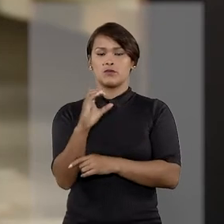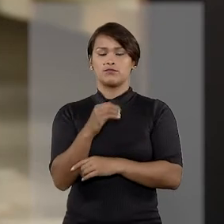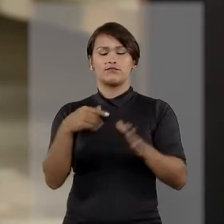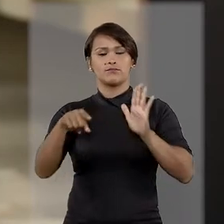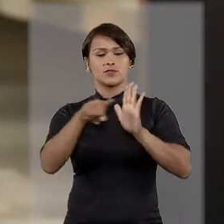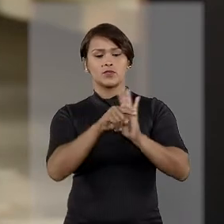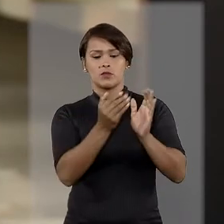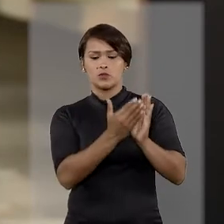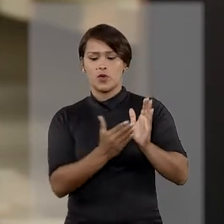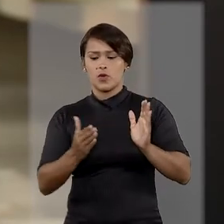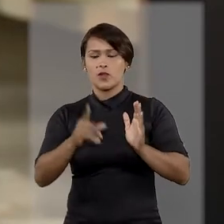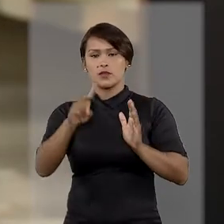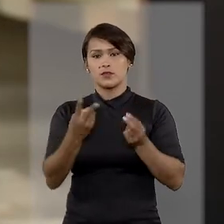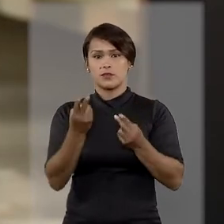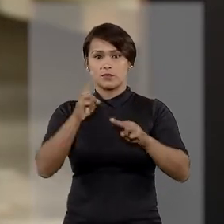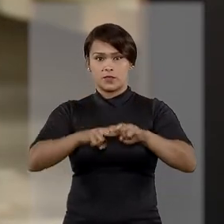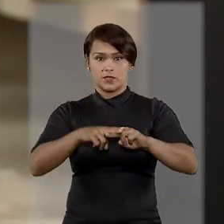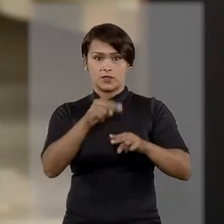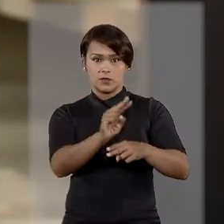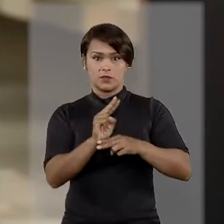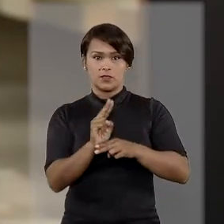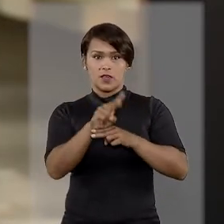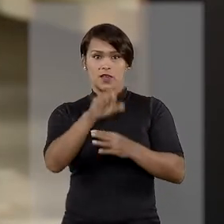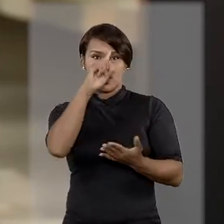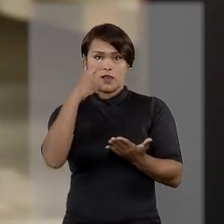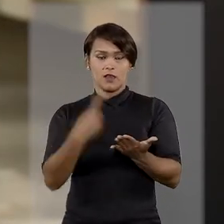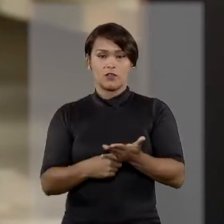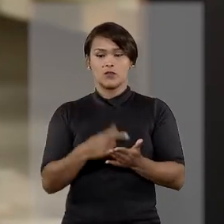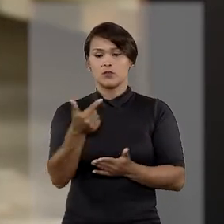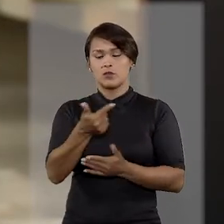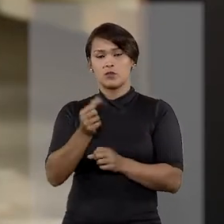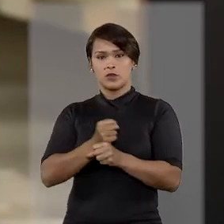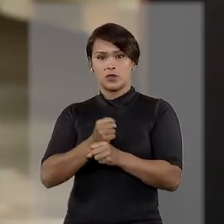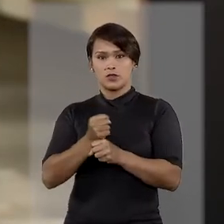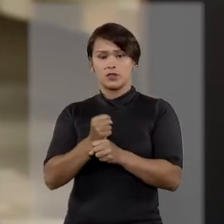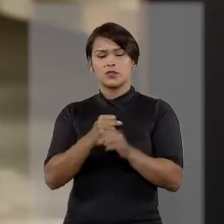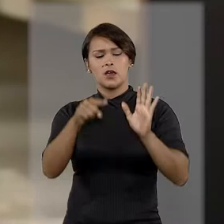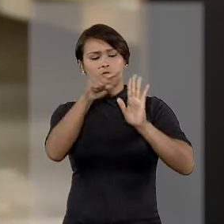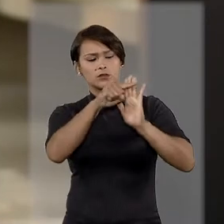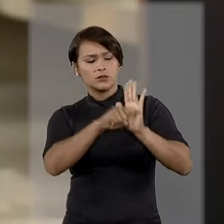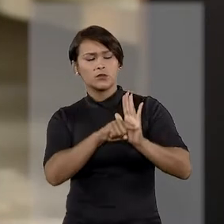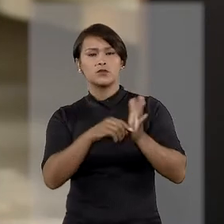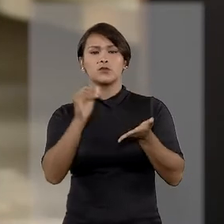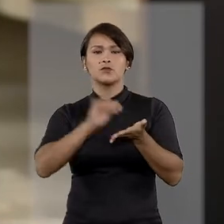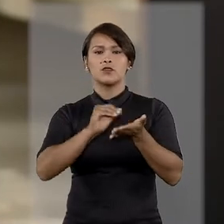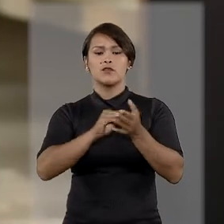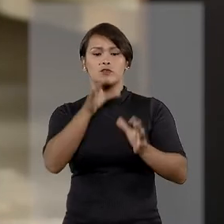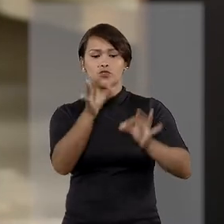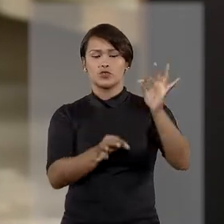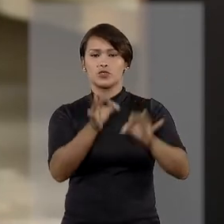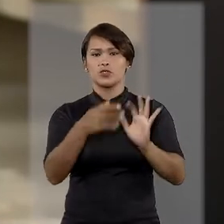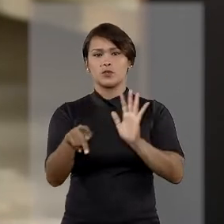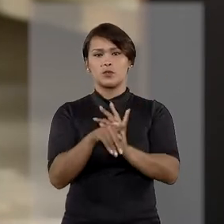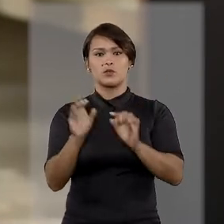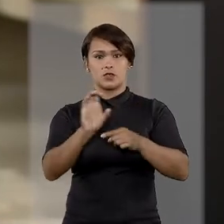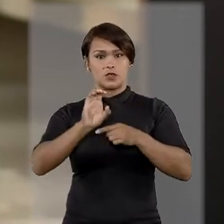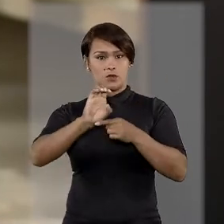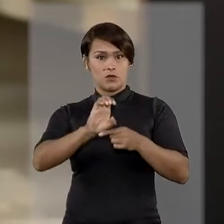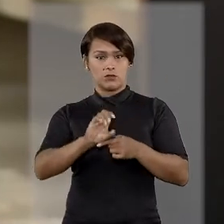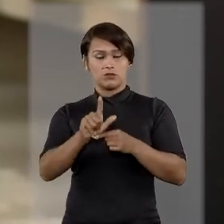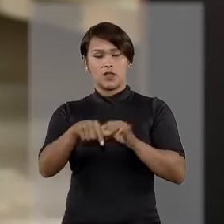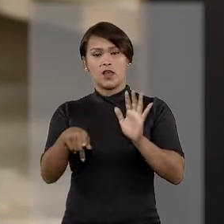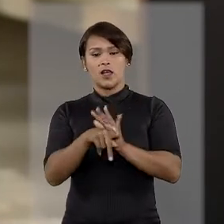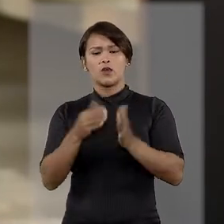defesa alegou excesso de prazo na prisão preventiva e afirmou que por dois anos apontou a incompetência da Justiça Estadual